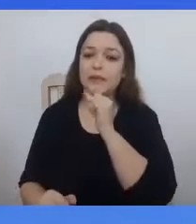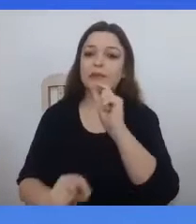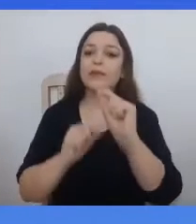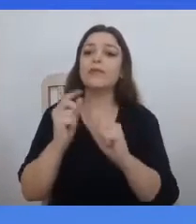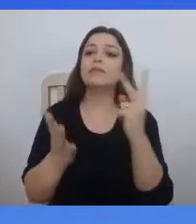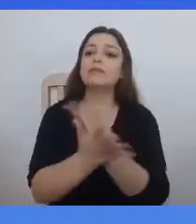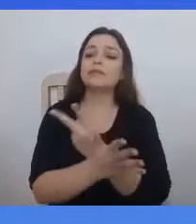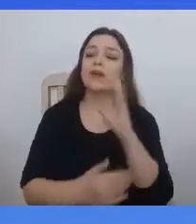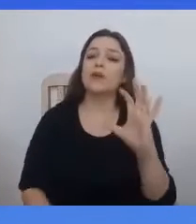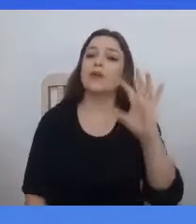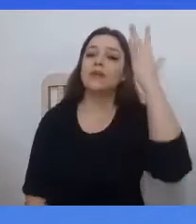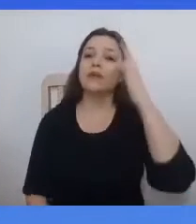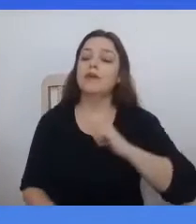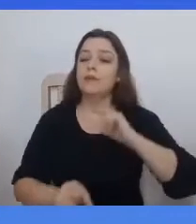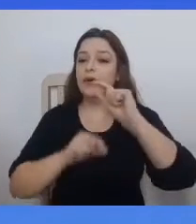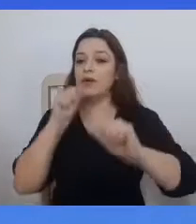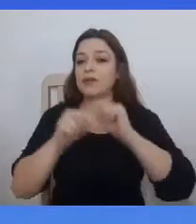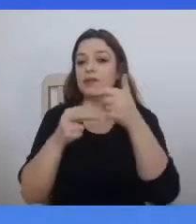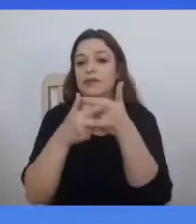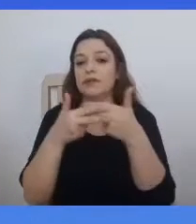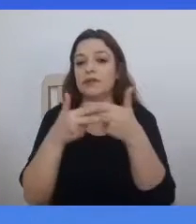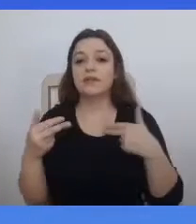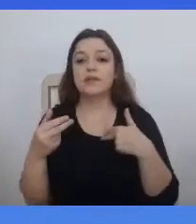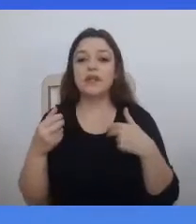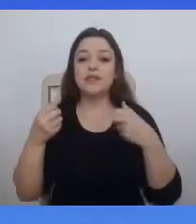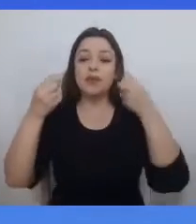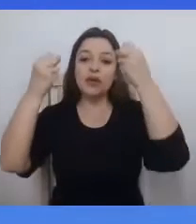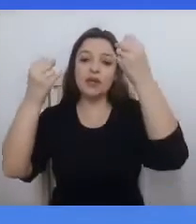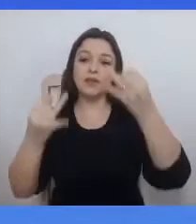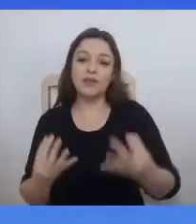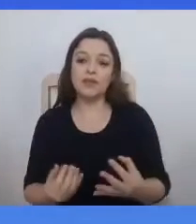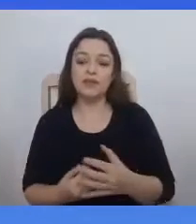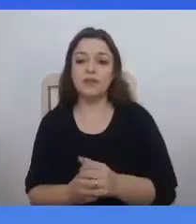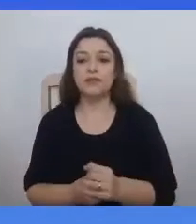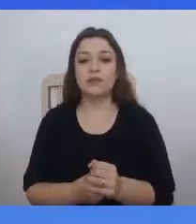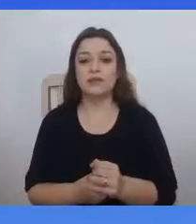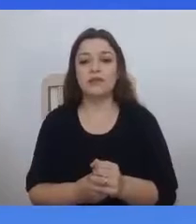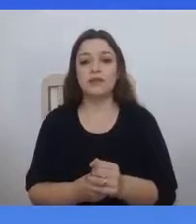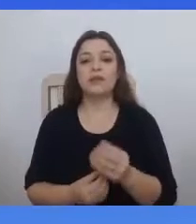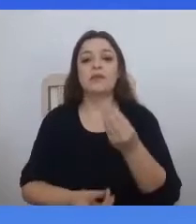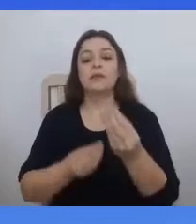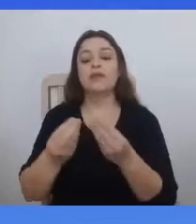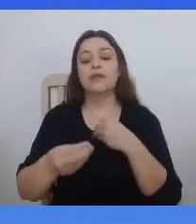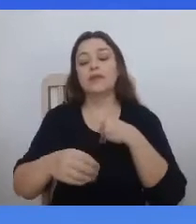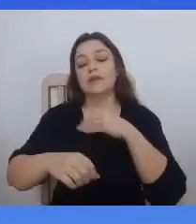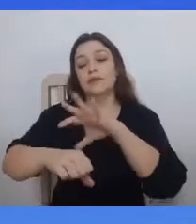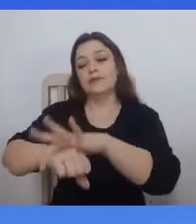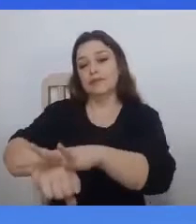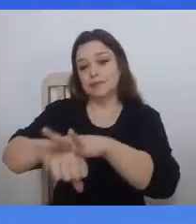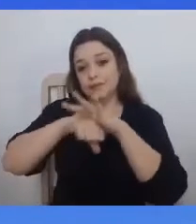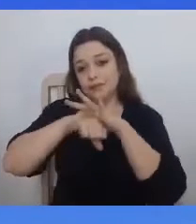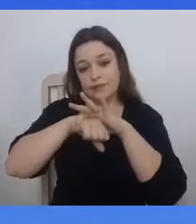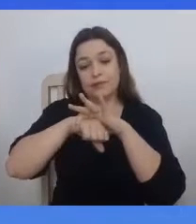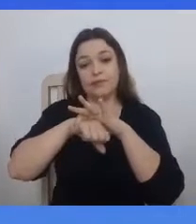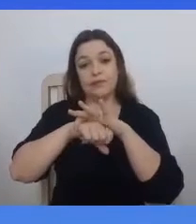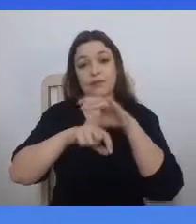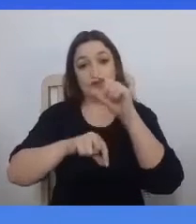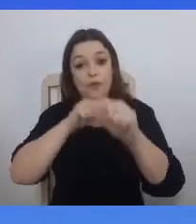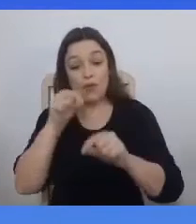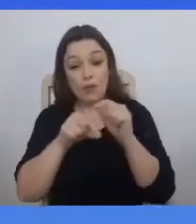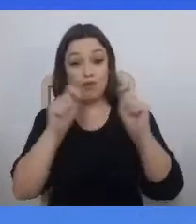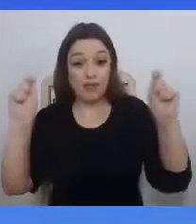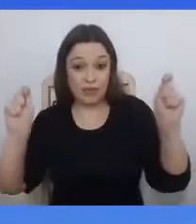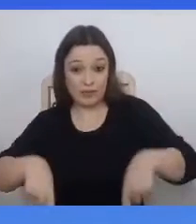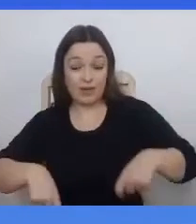enquanto historiador, fazer uma reflexão que não deixa de ser uma reflexão de esperança, que é a reflexão que o historiador faz